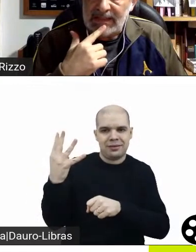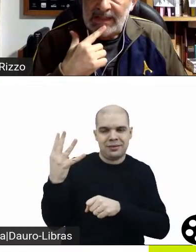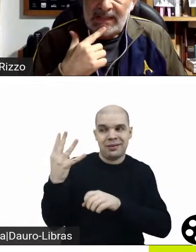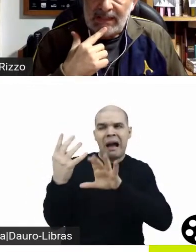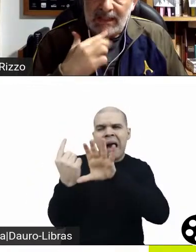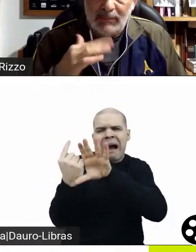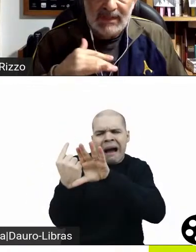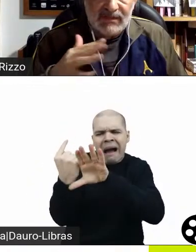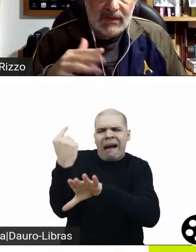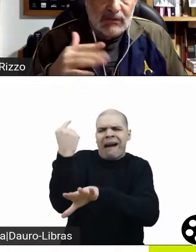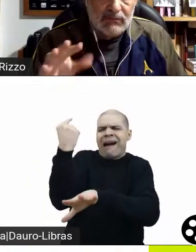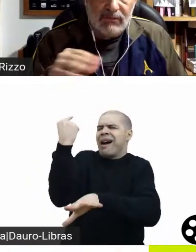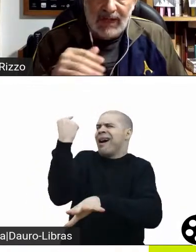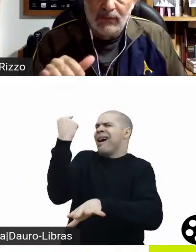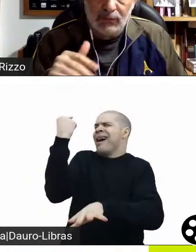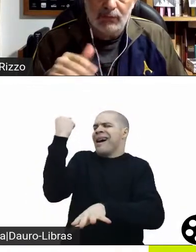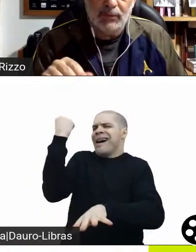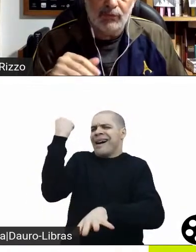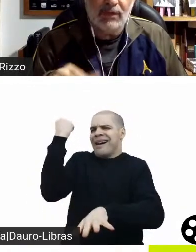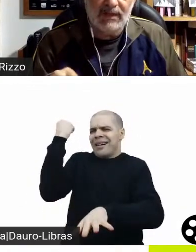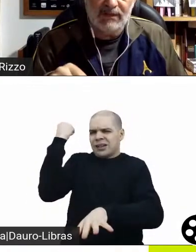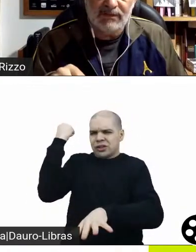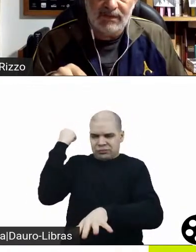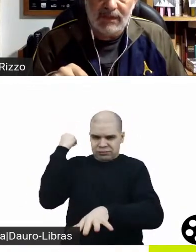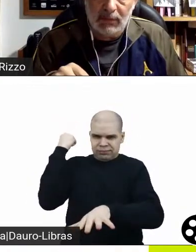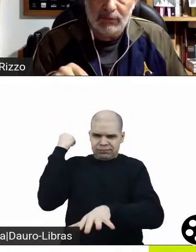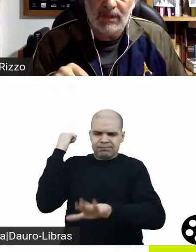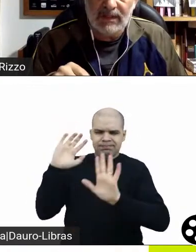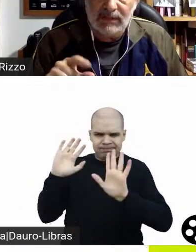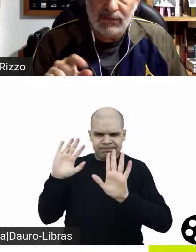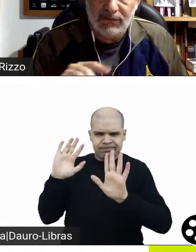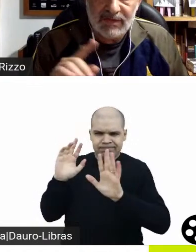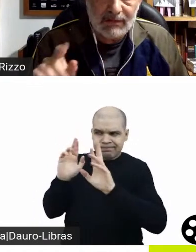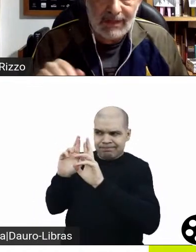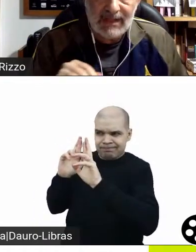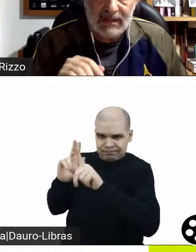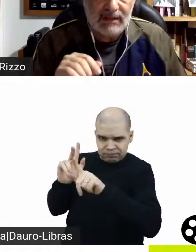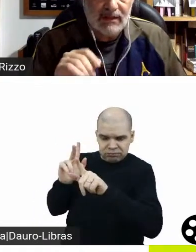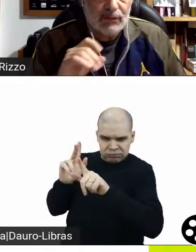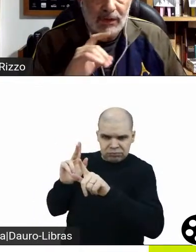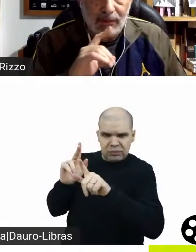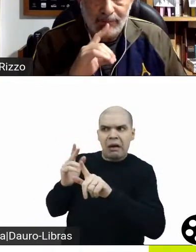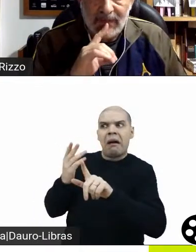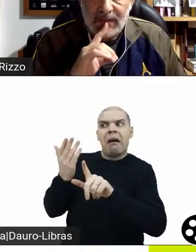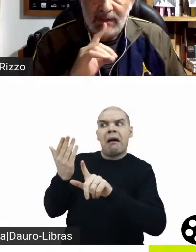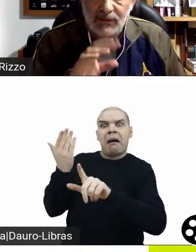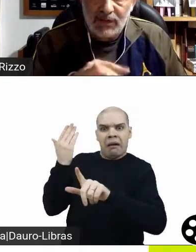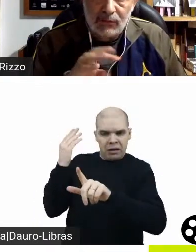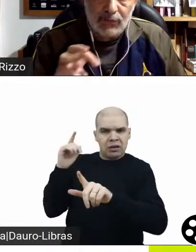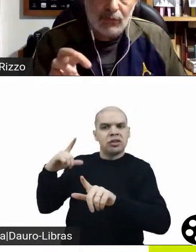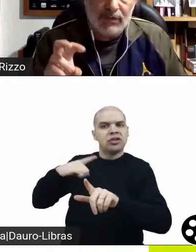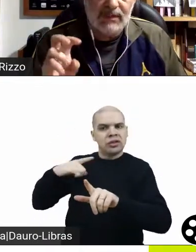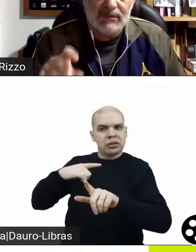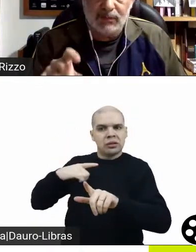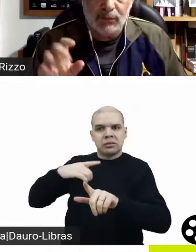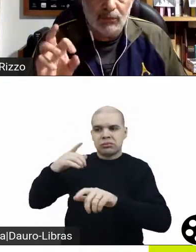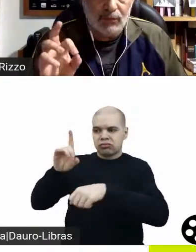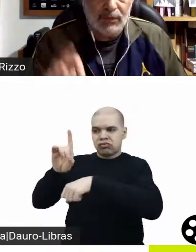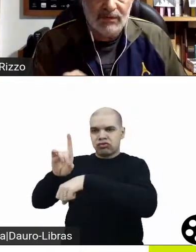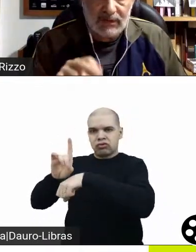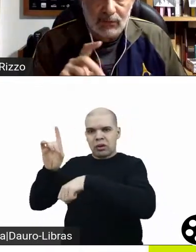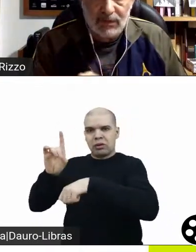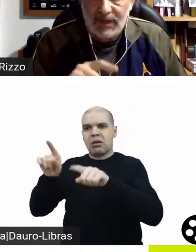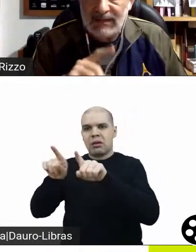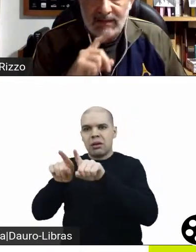década, apareceram vários profissionais de cinema australianos que fizeram carreira internacional. Então, diretores, roteiristas,